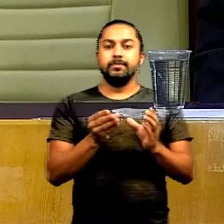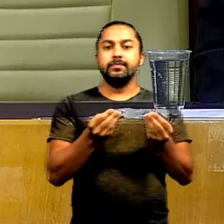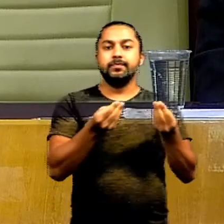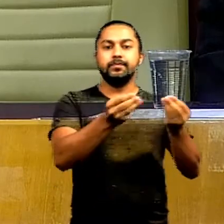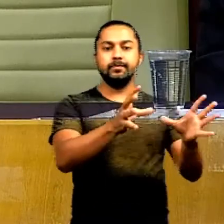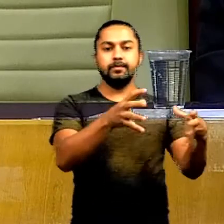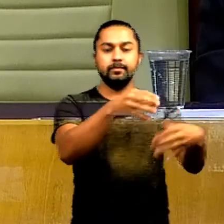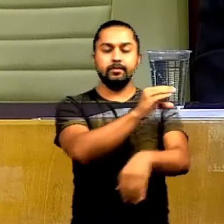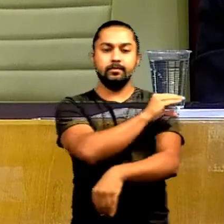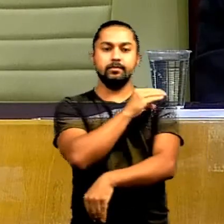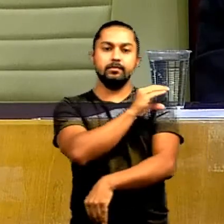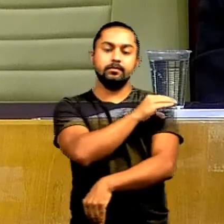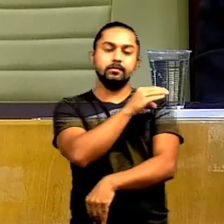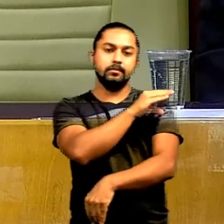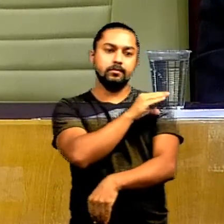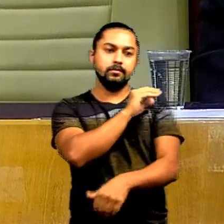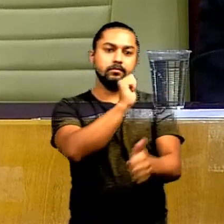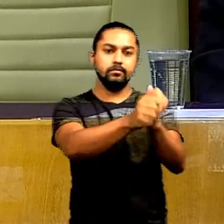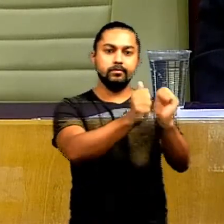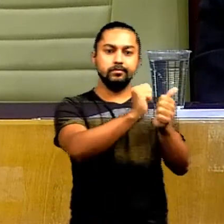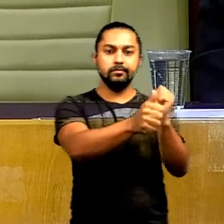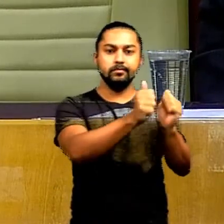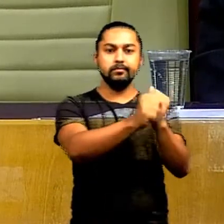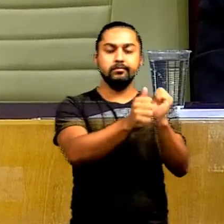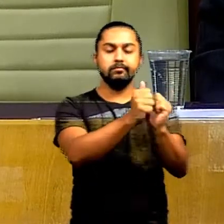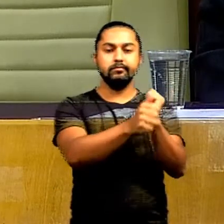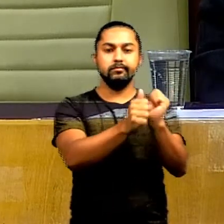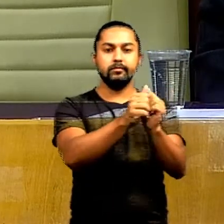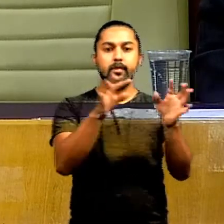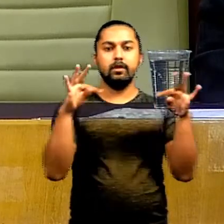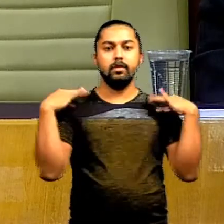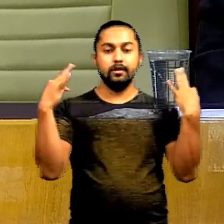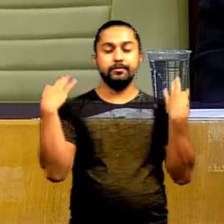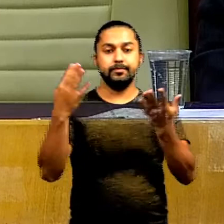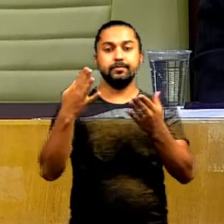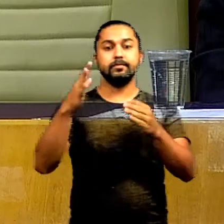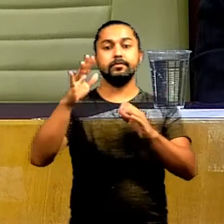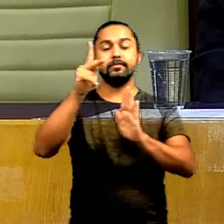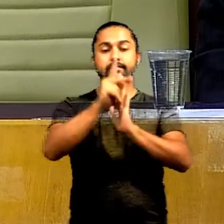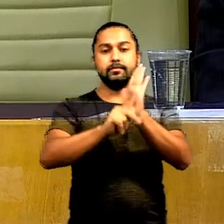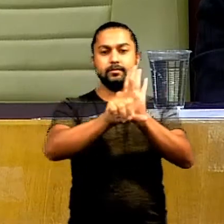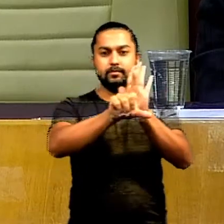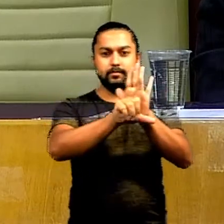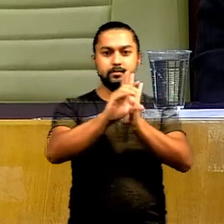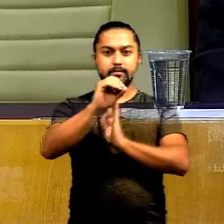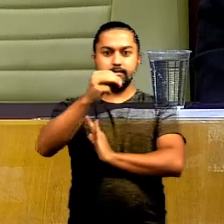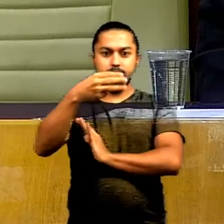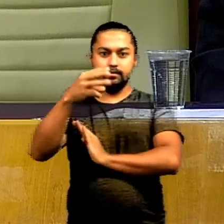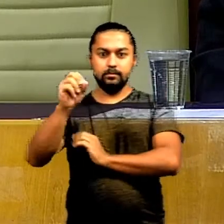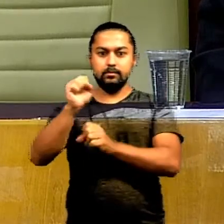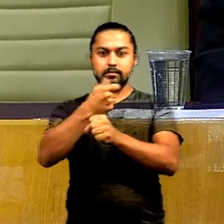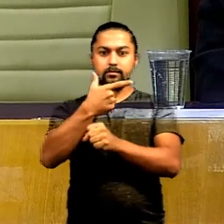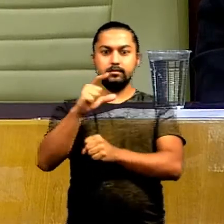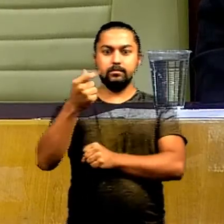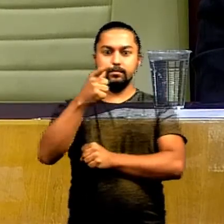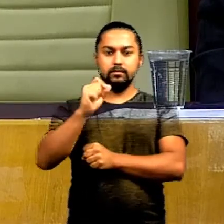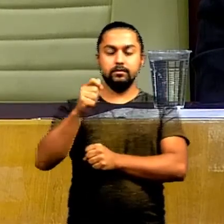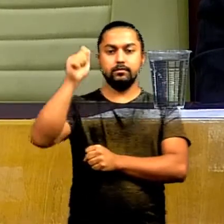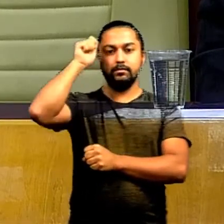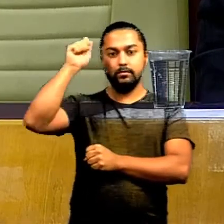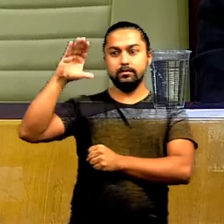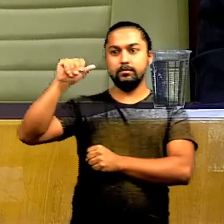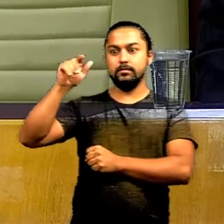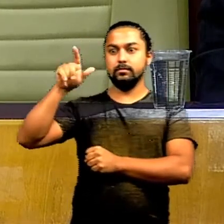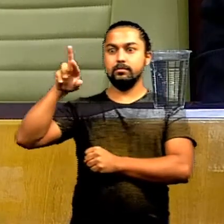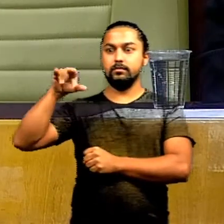encaminhado à Comissão de Lazer, Esporte e Turismo. O projeto de lei nº 030 de 2020, de autoria do